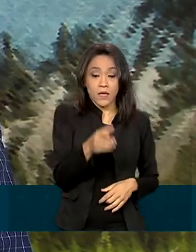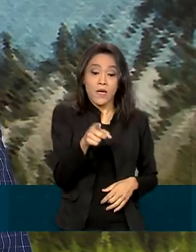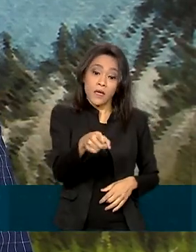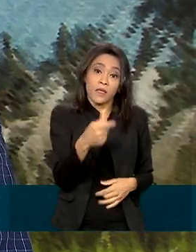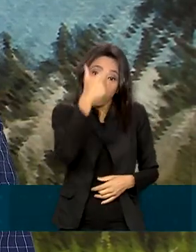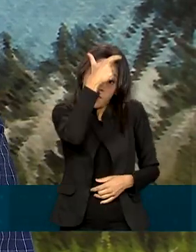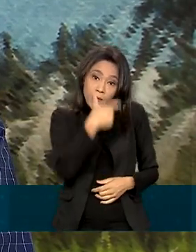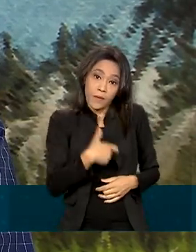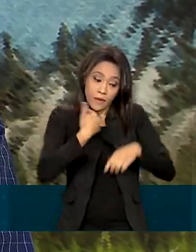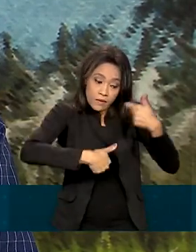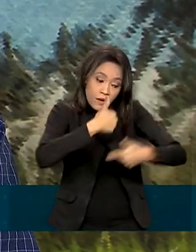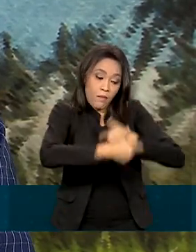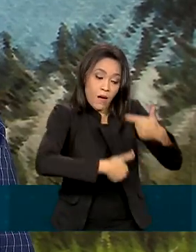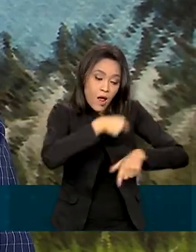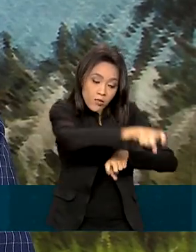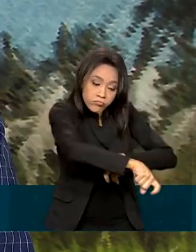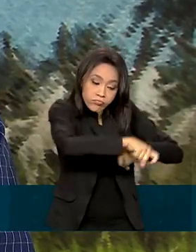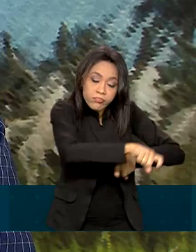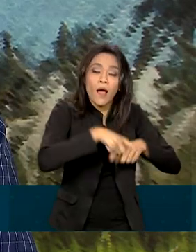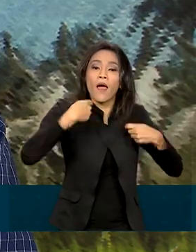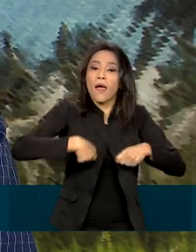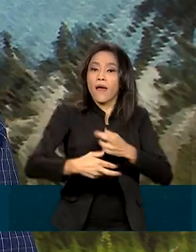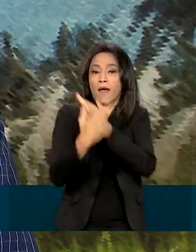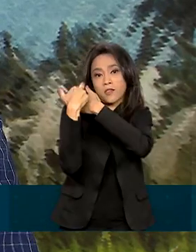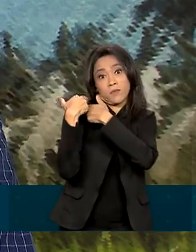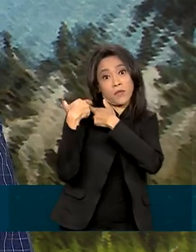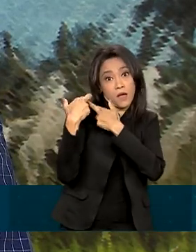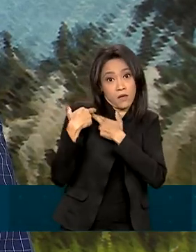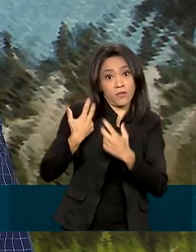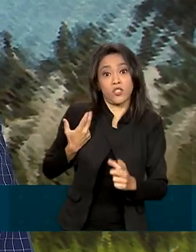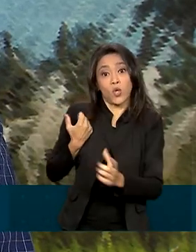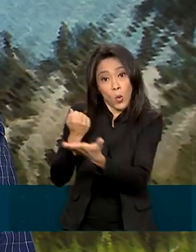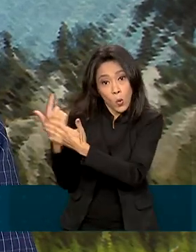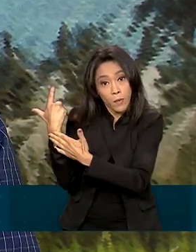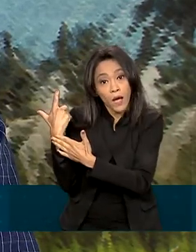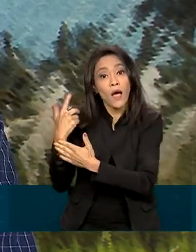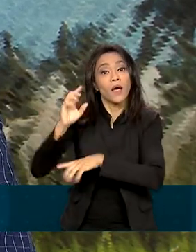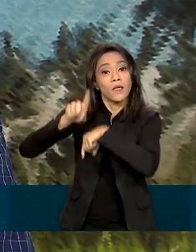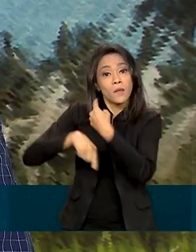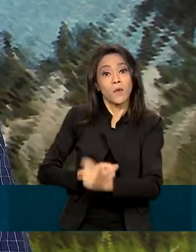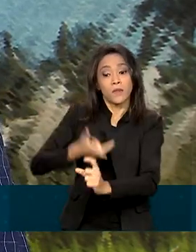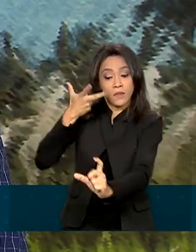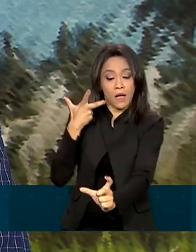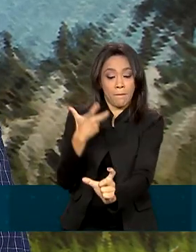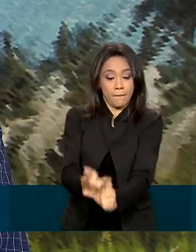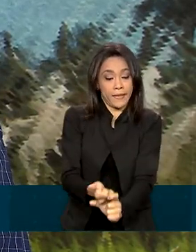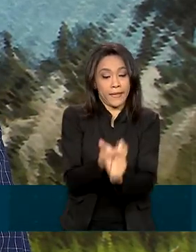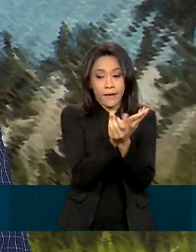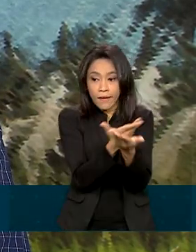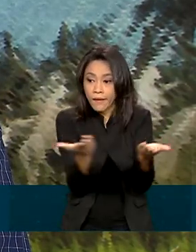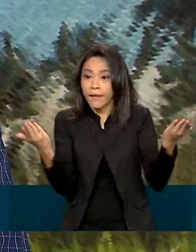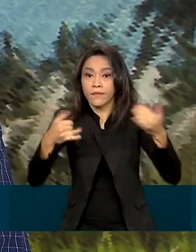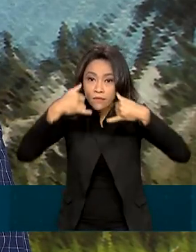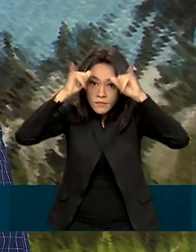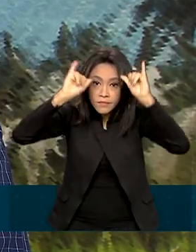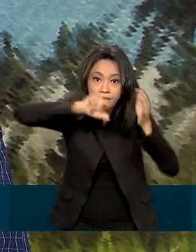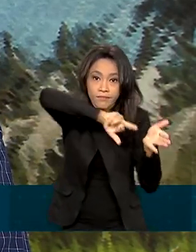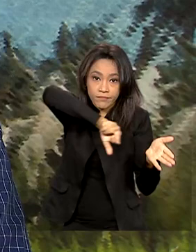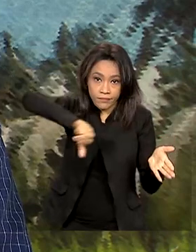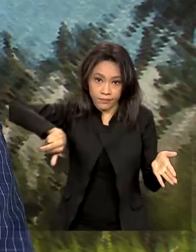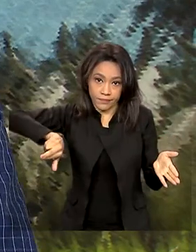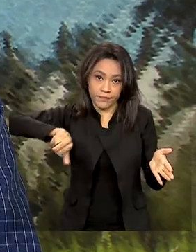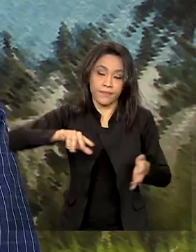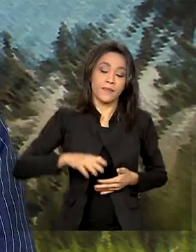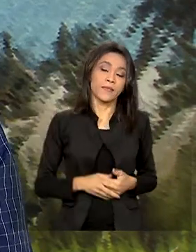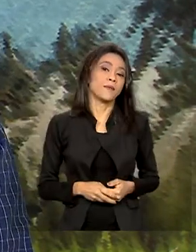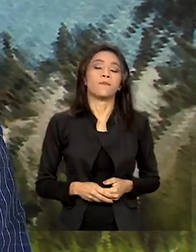processo. Ele que tem os seus animais, ele que tem que comprar a vacina e ele que tem que aplicar a vacina de forma correta nos seus animais.